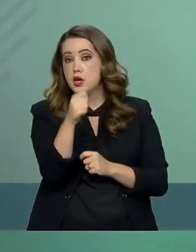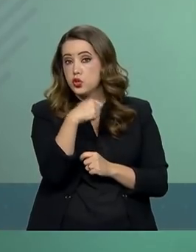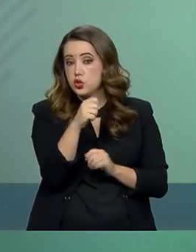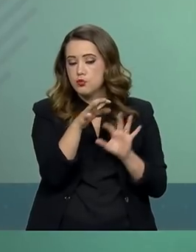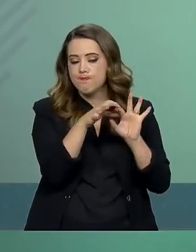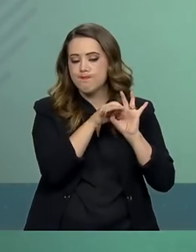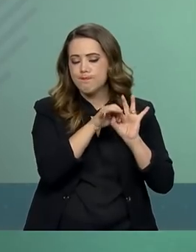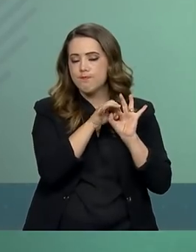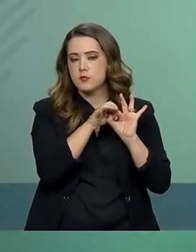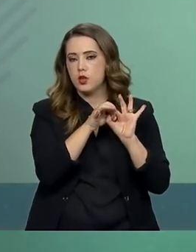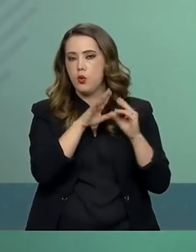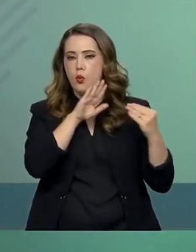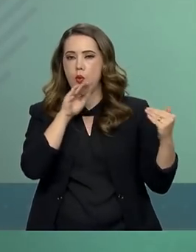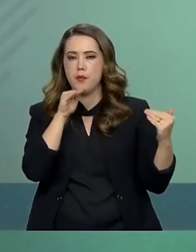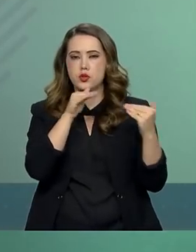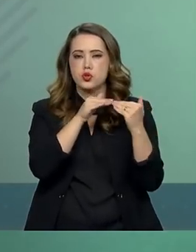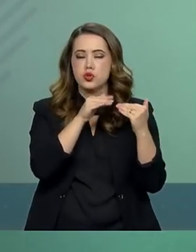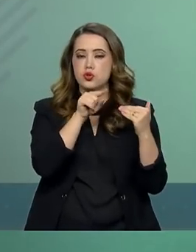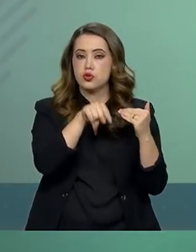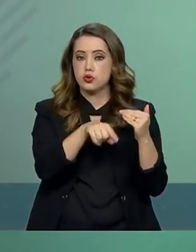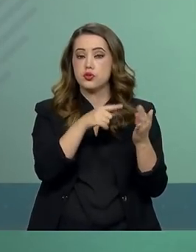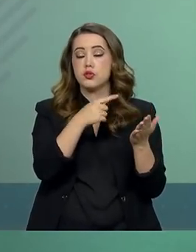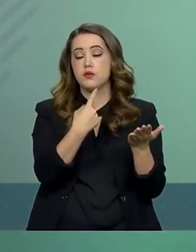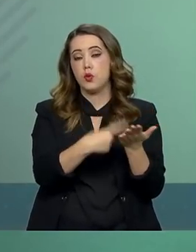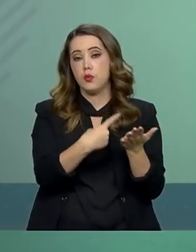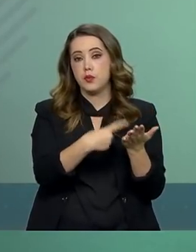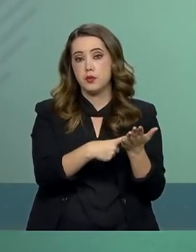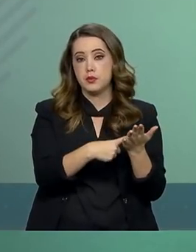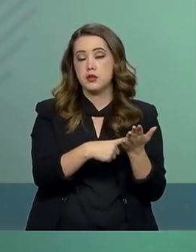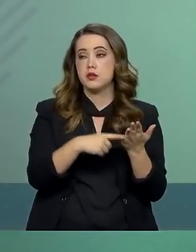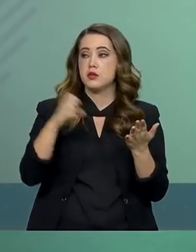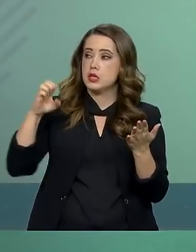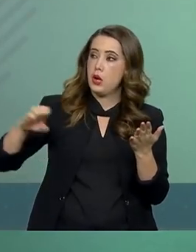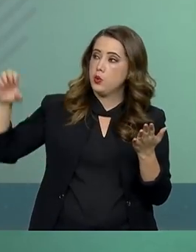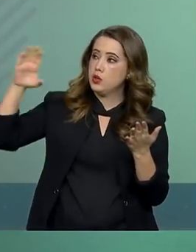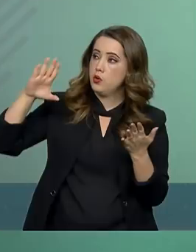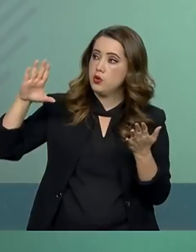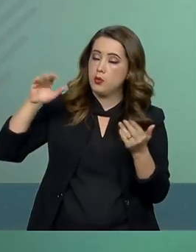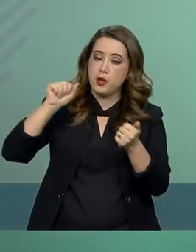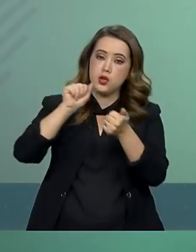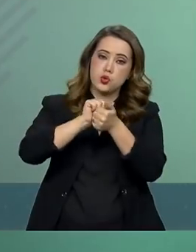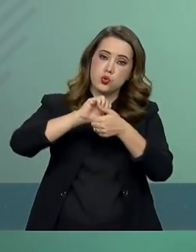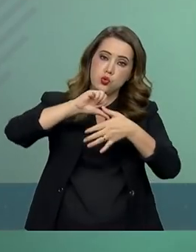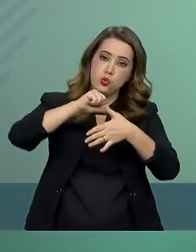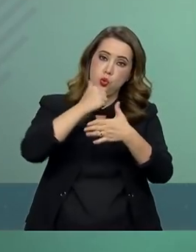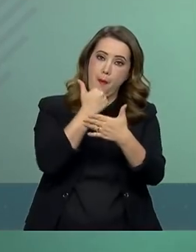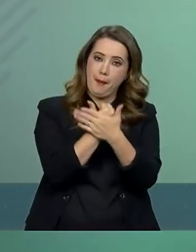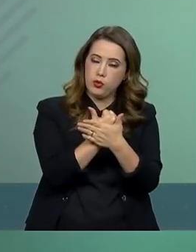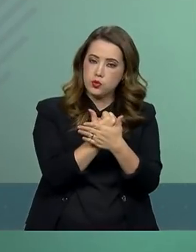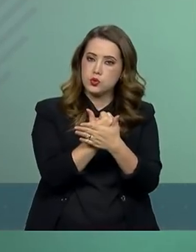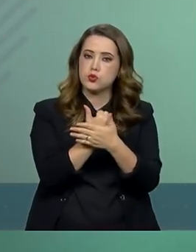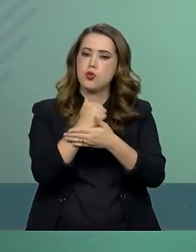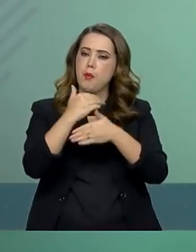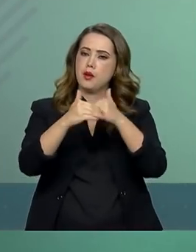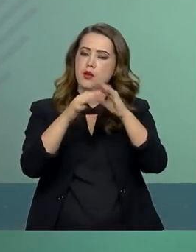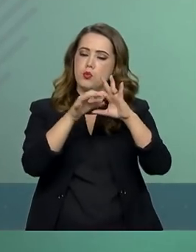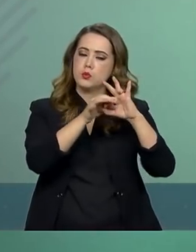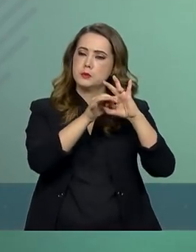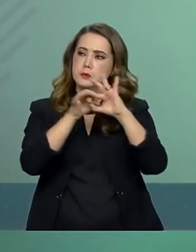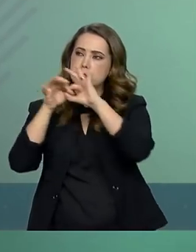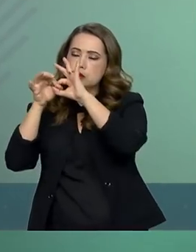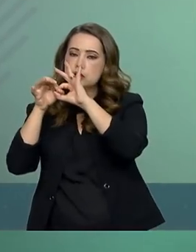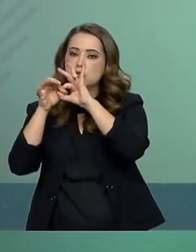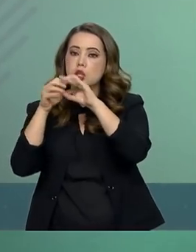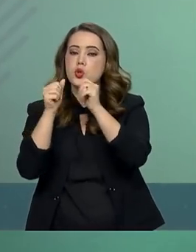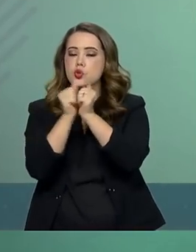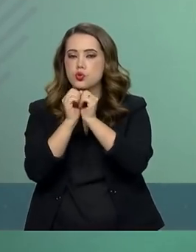a assinatura do tratado da União Europeia com o Mercosul, que virá o encontro do engrandecimento deste grupo e ao